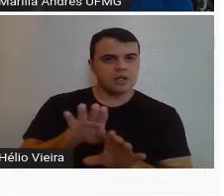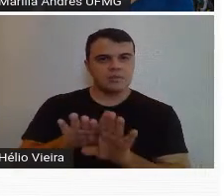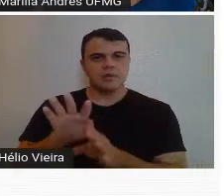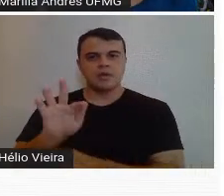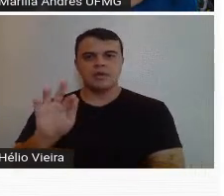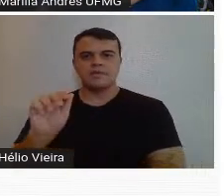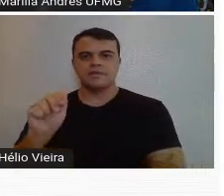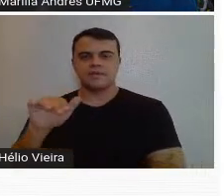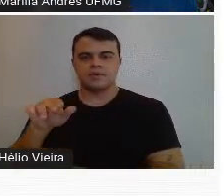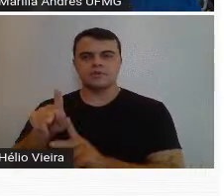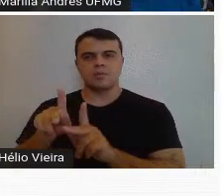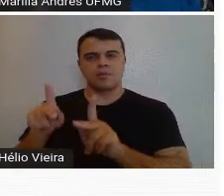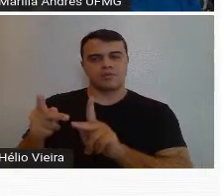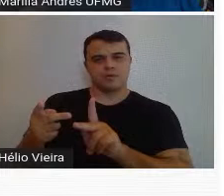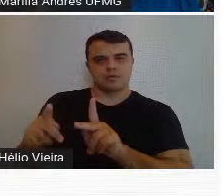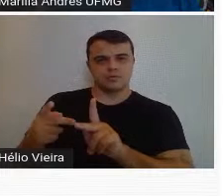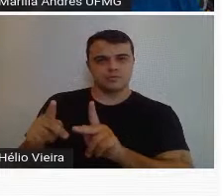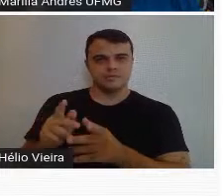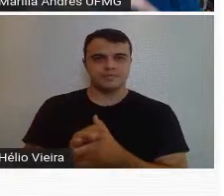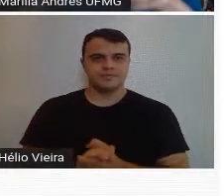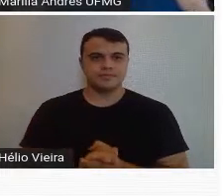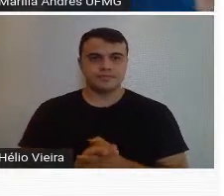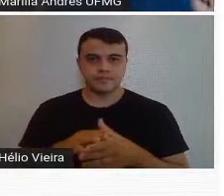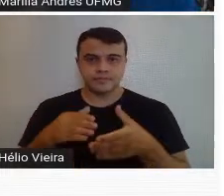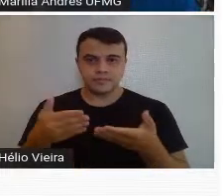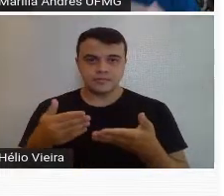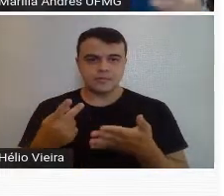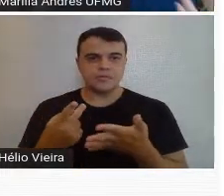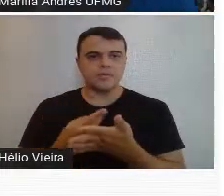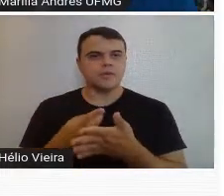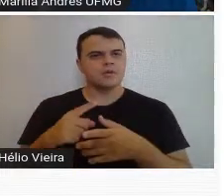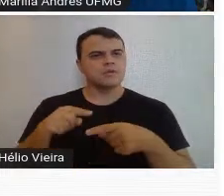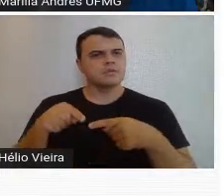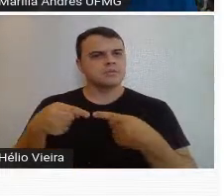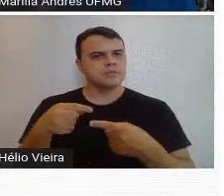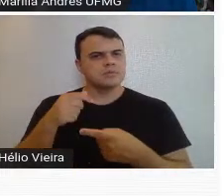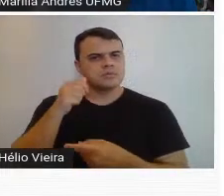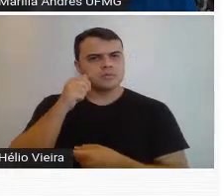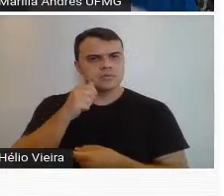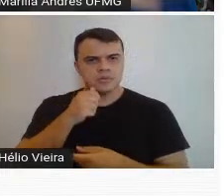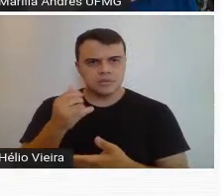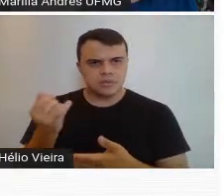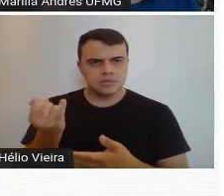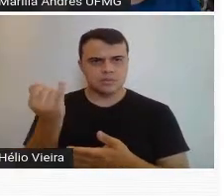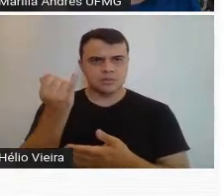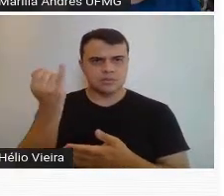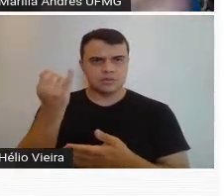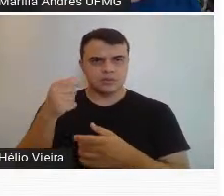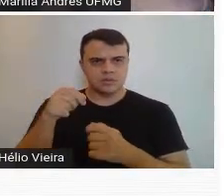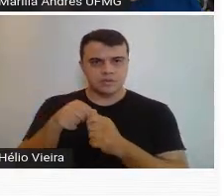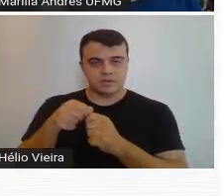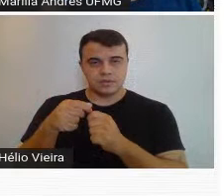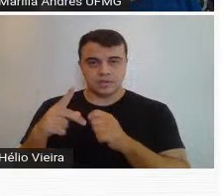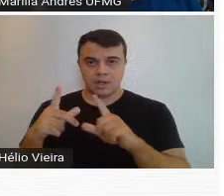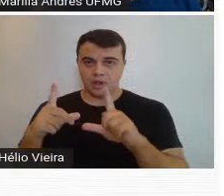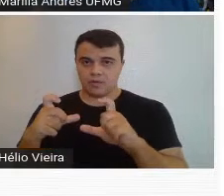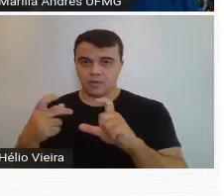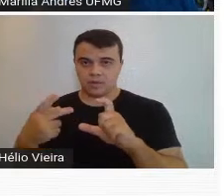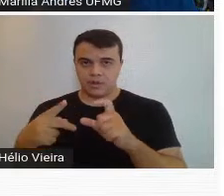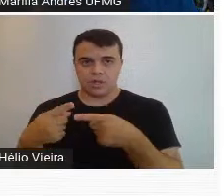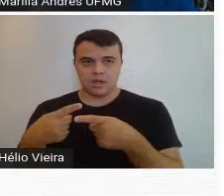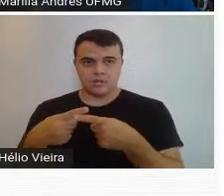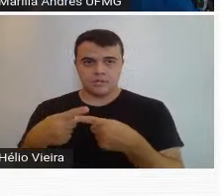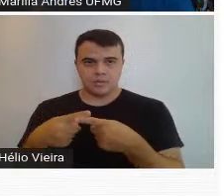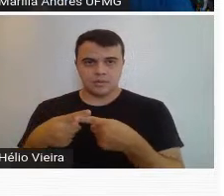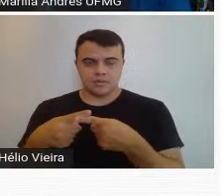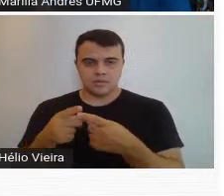que foi professor de lá, e, bom, enfim, ela depois tornou-se uma grande gravadora e aqui tem uma gravura dela, feita